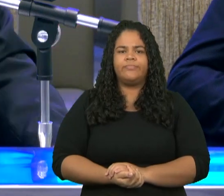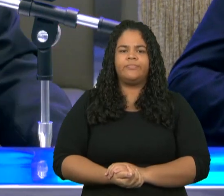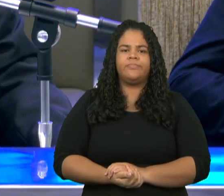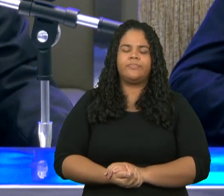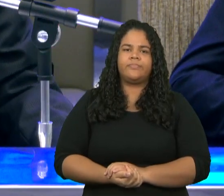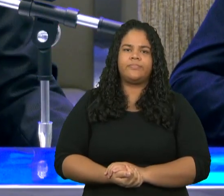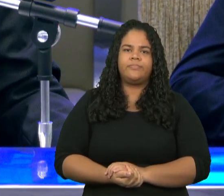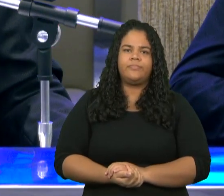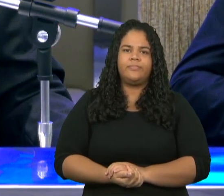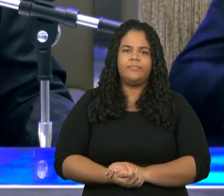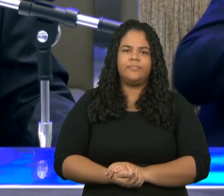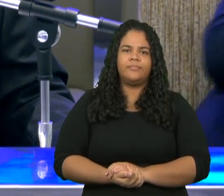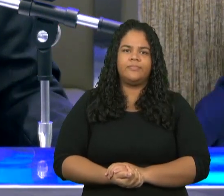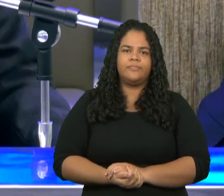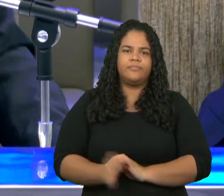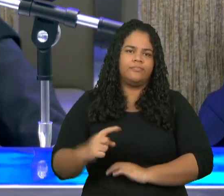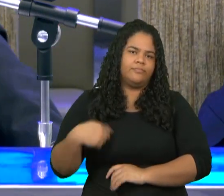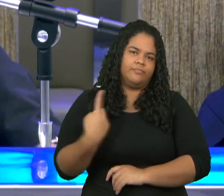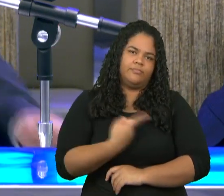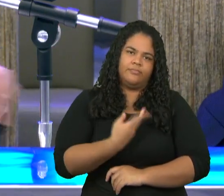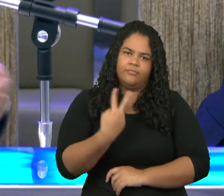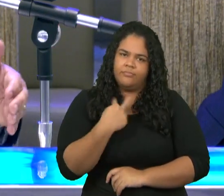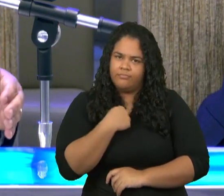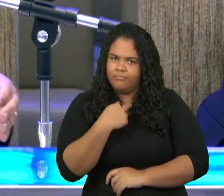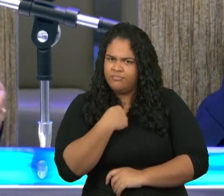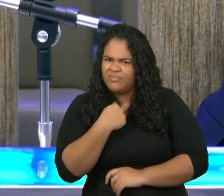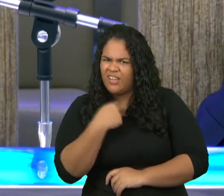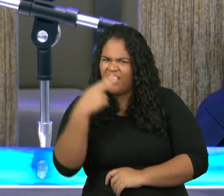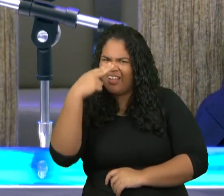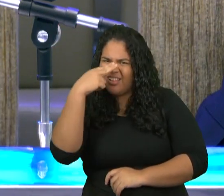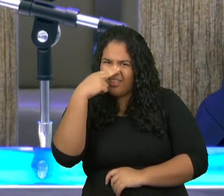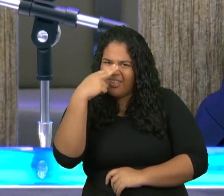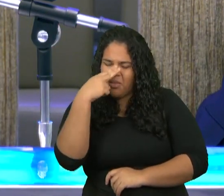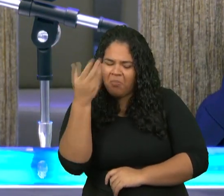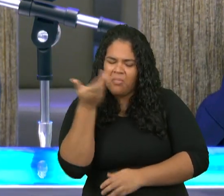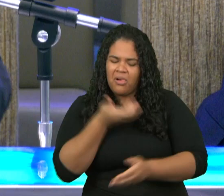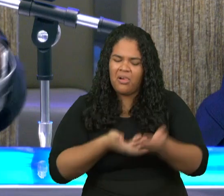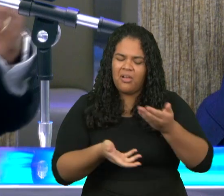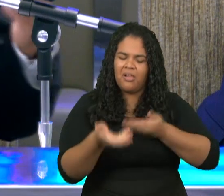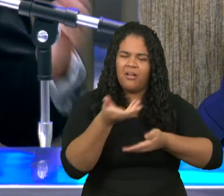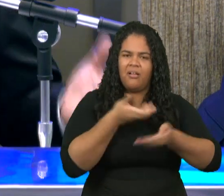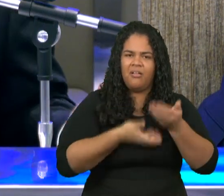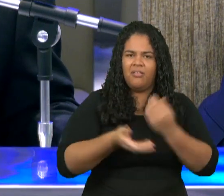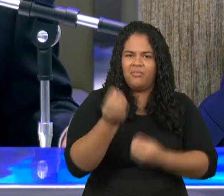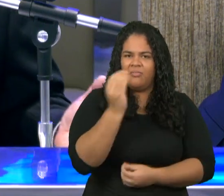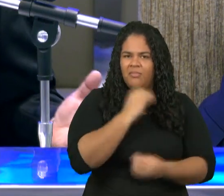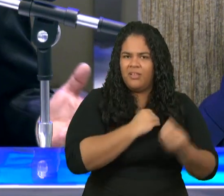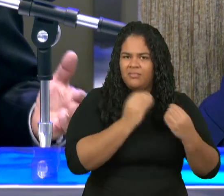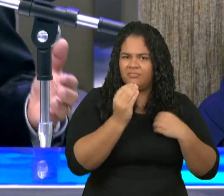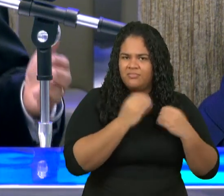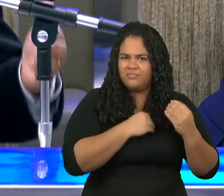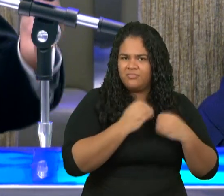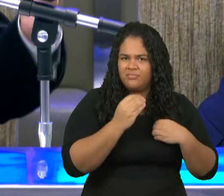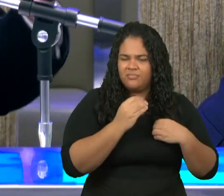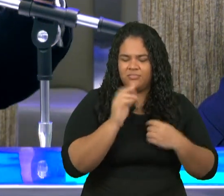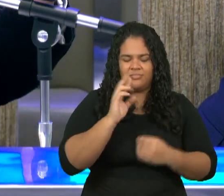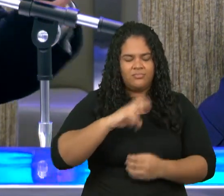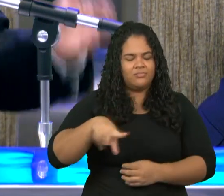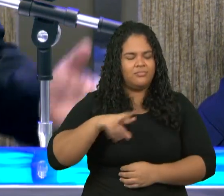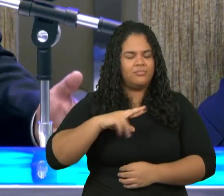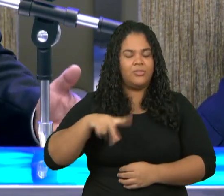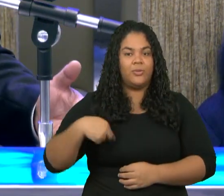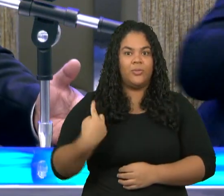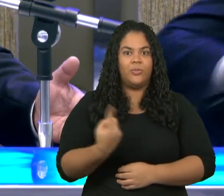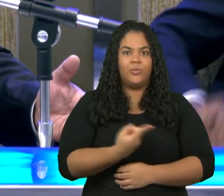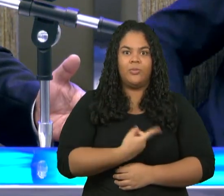não pode existir irmãos comunhão entre o crente santo e